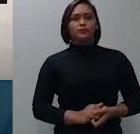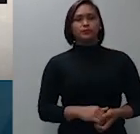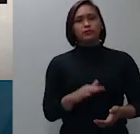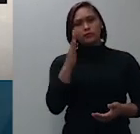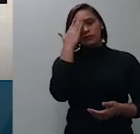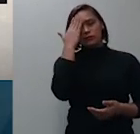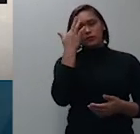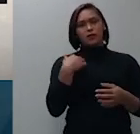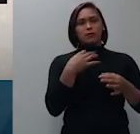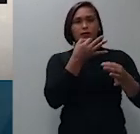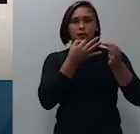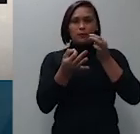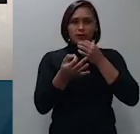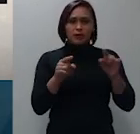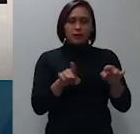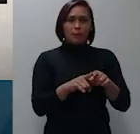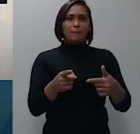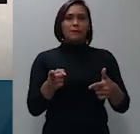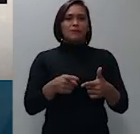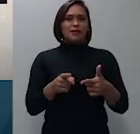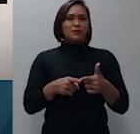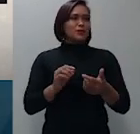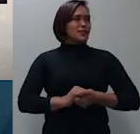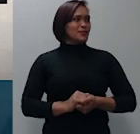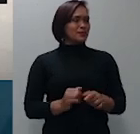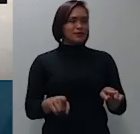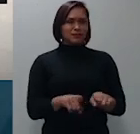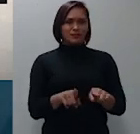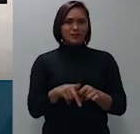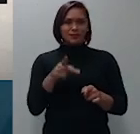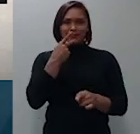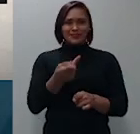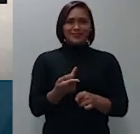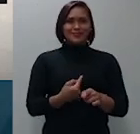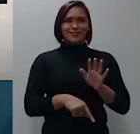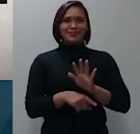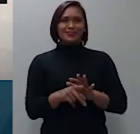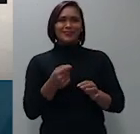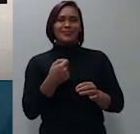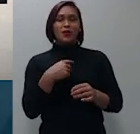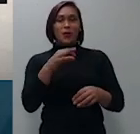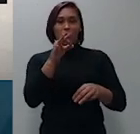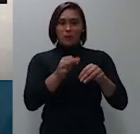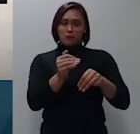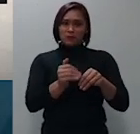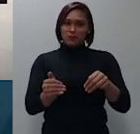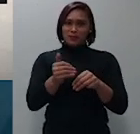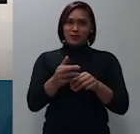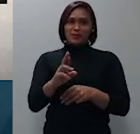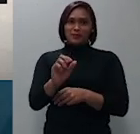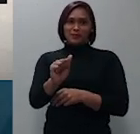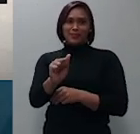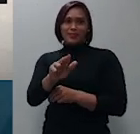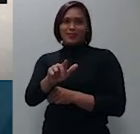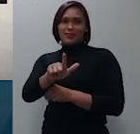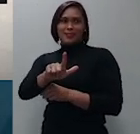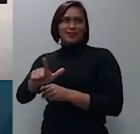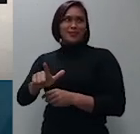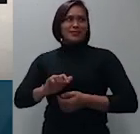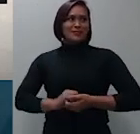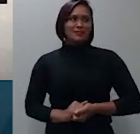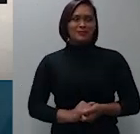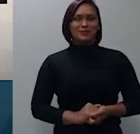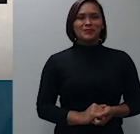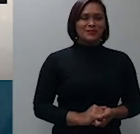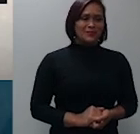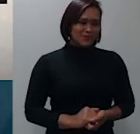primeiro disseram diz o eminente ministro Raul Araújo e Antônio Carlos essa corte já se